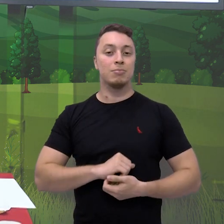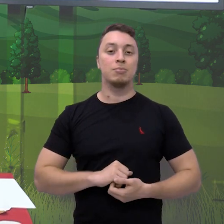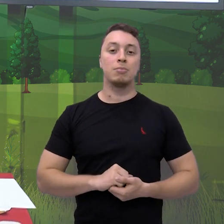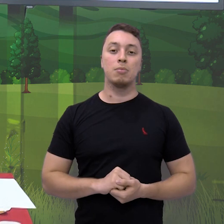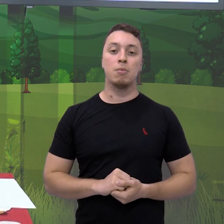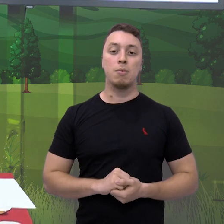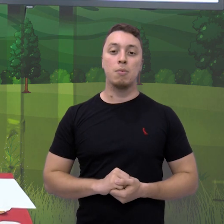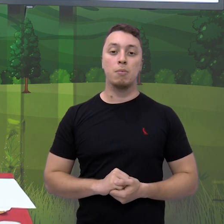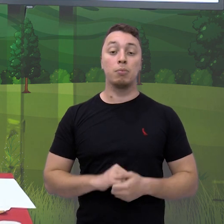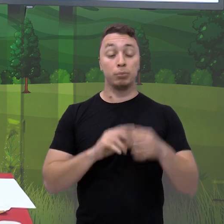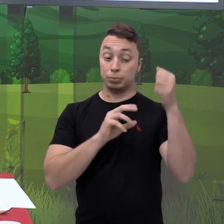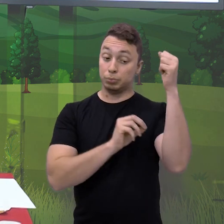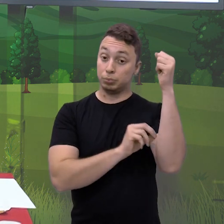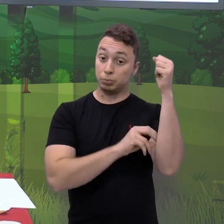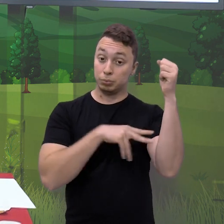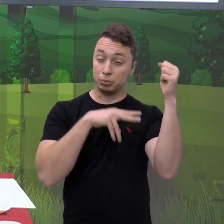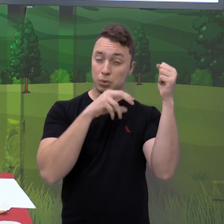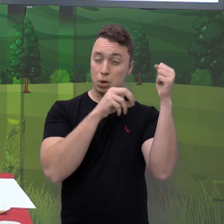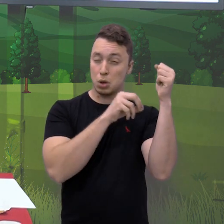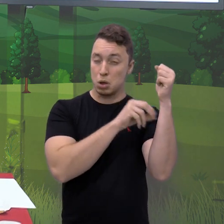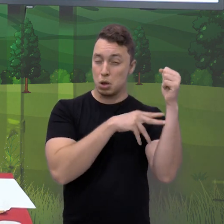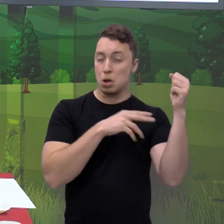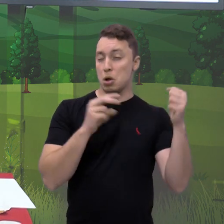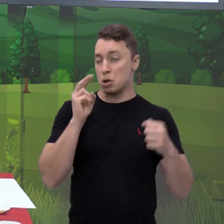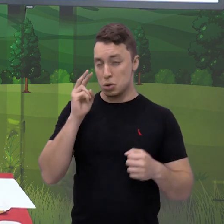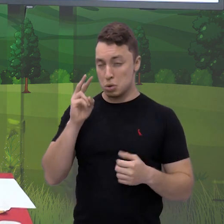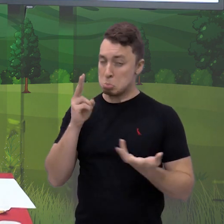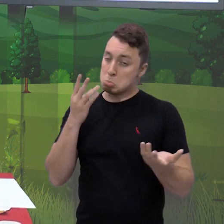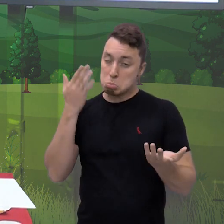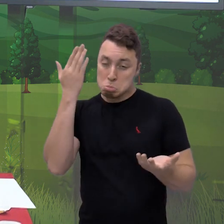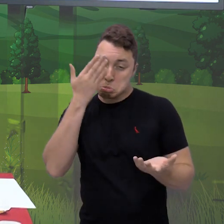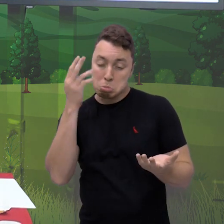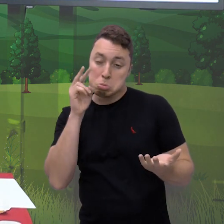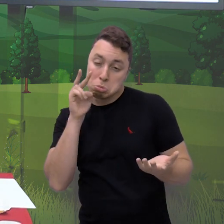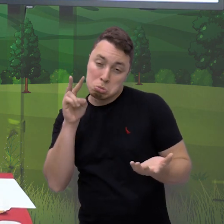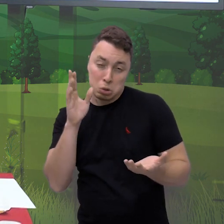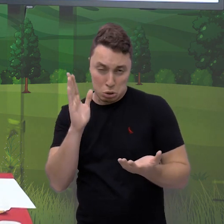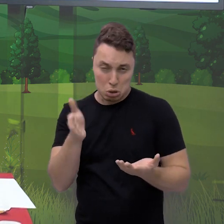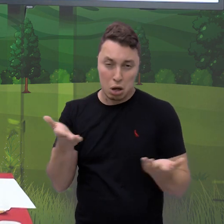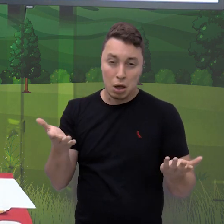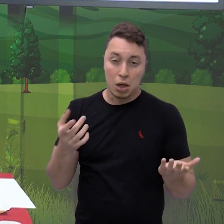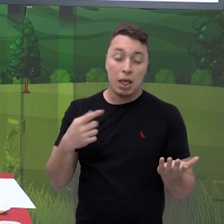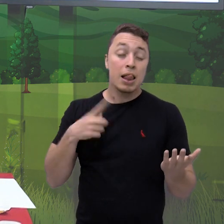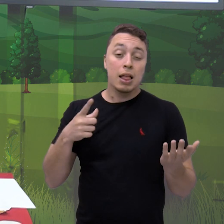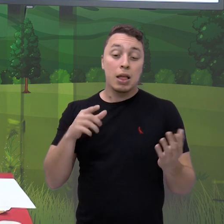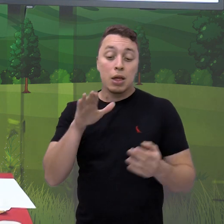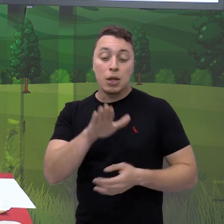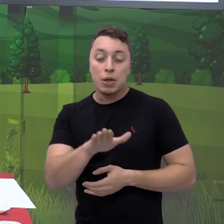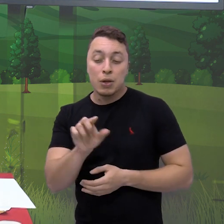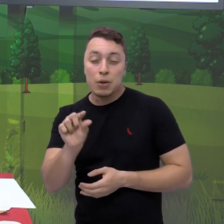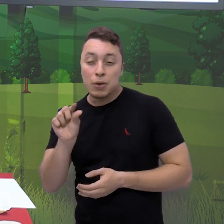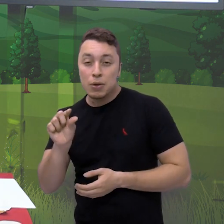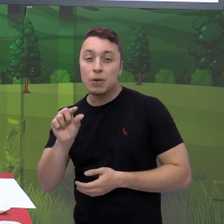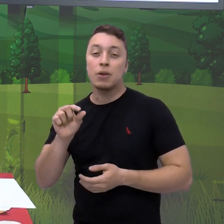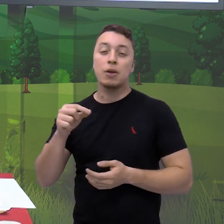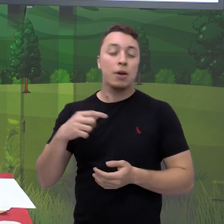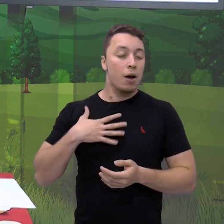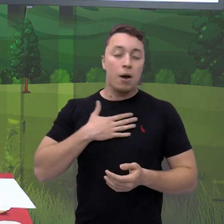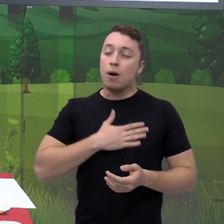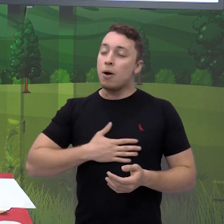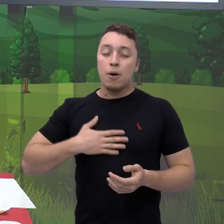A cigarra, eu não sei se vocês já viram, mas é um animalzinho que gosta muito de